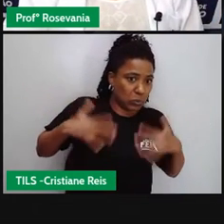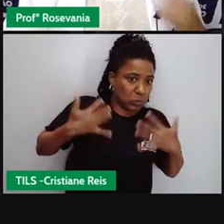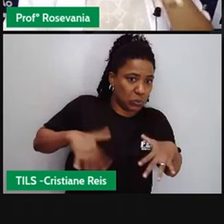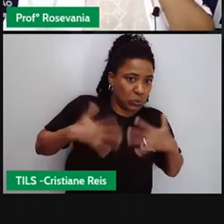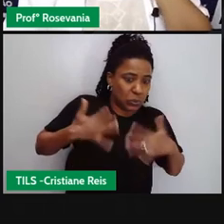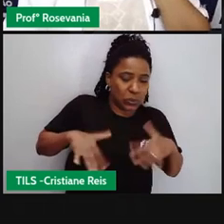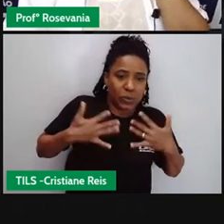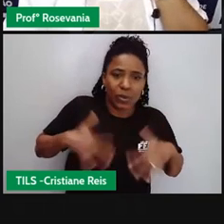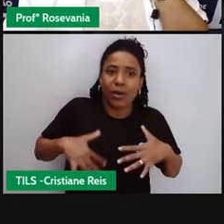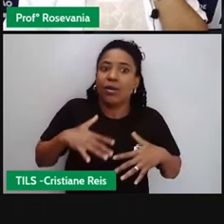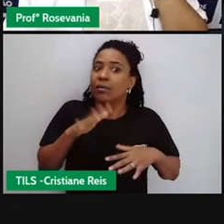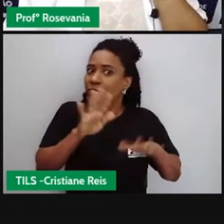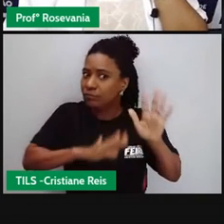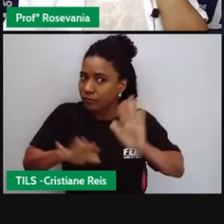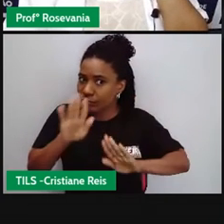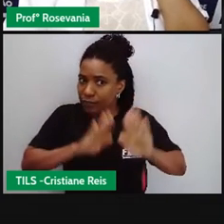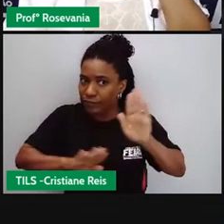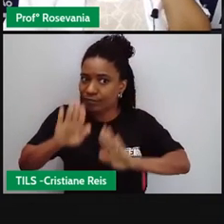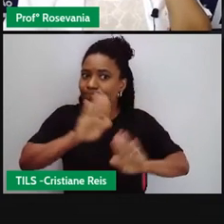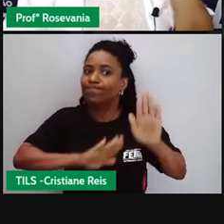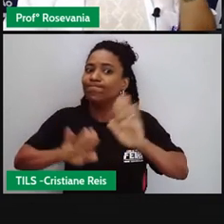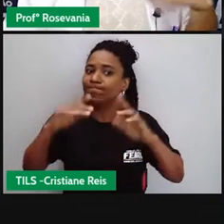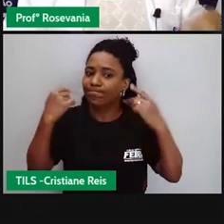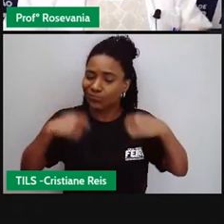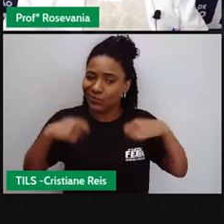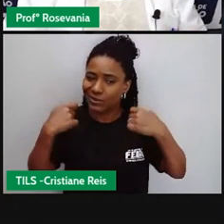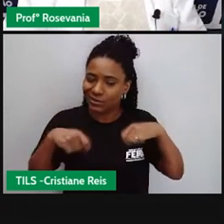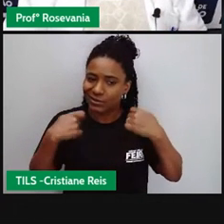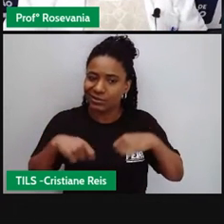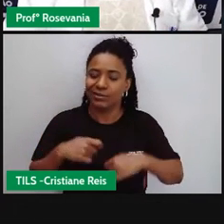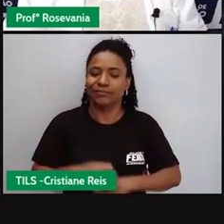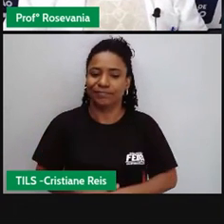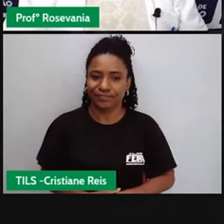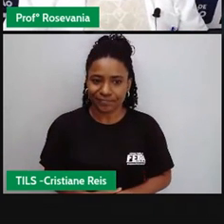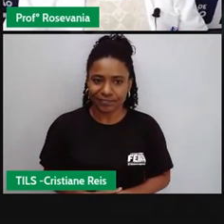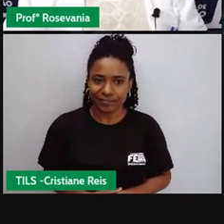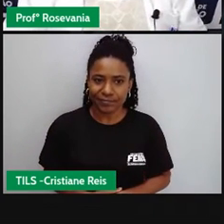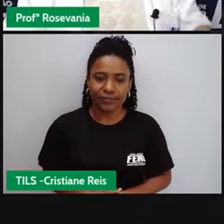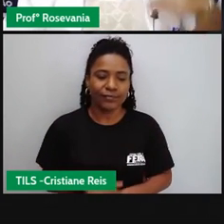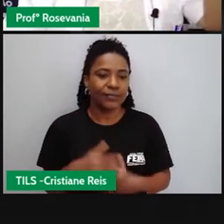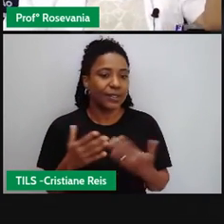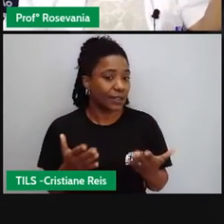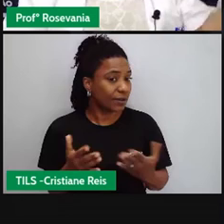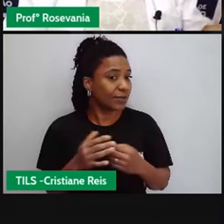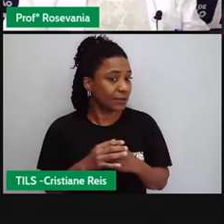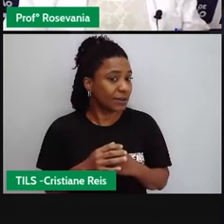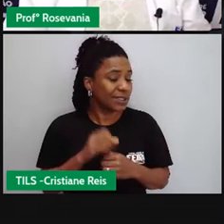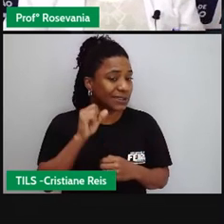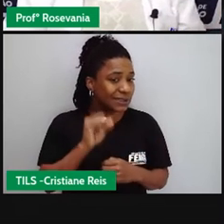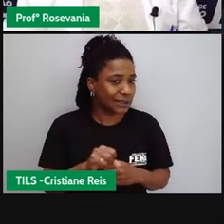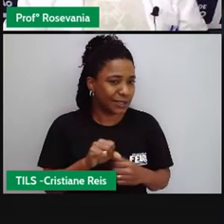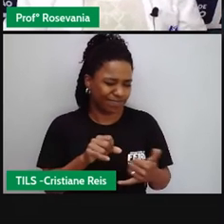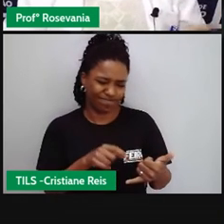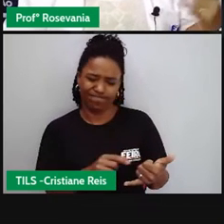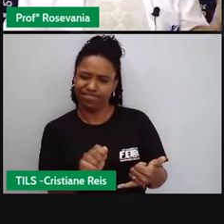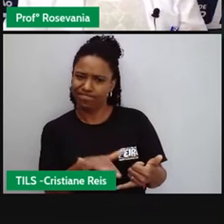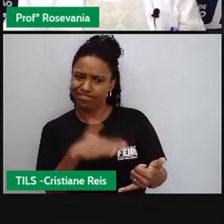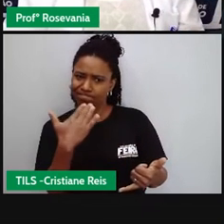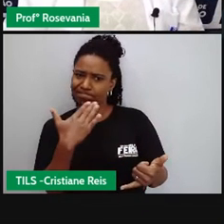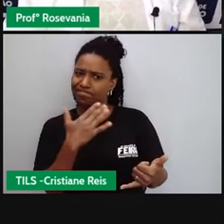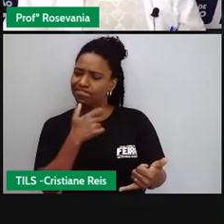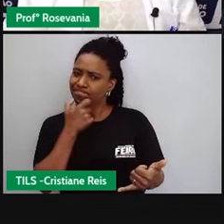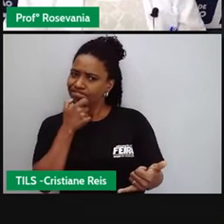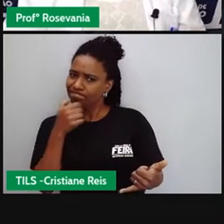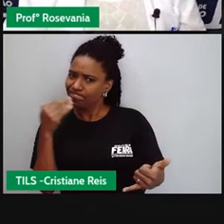isso? Então, eu tenho que ter esse cuidado. Será? Se você tiver qualquer dúvida, não propague essa informação, não